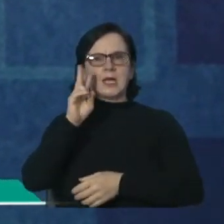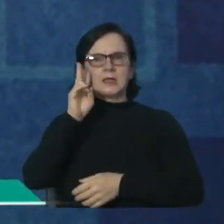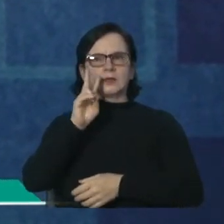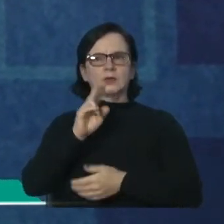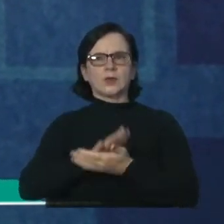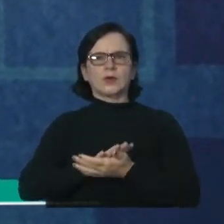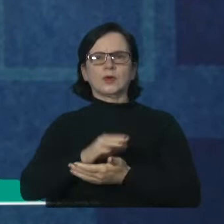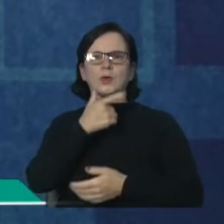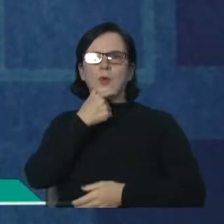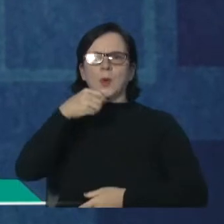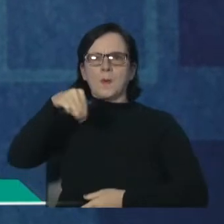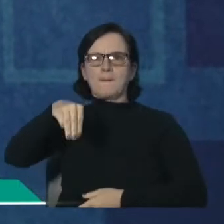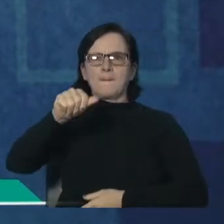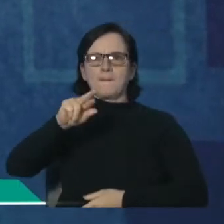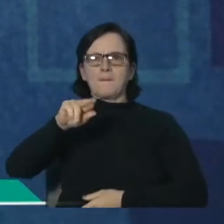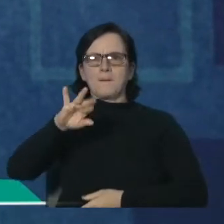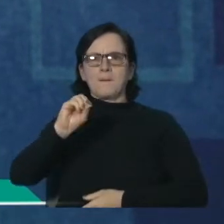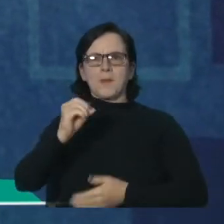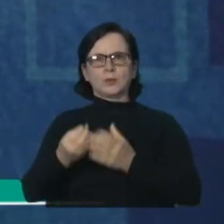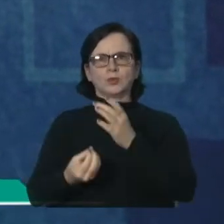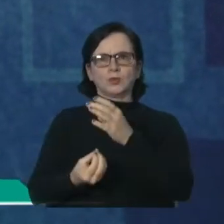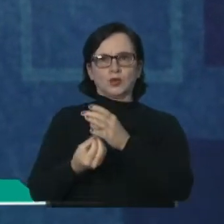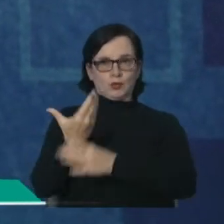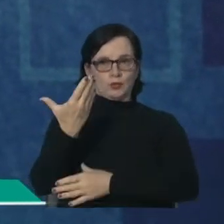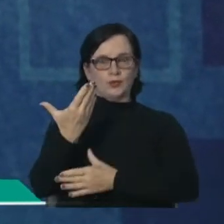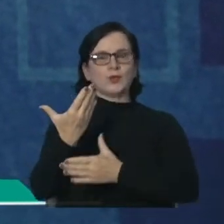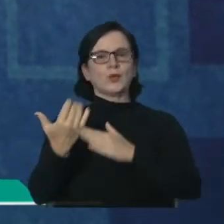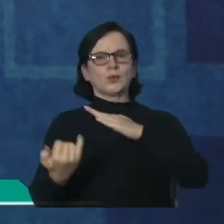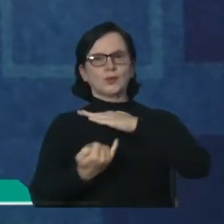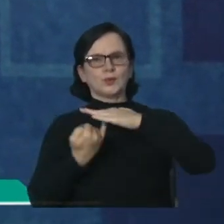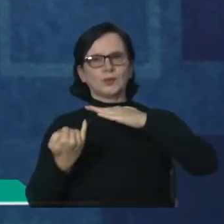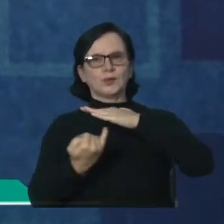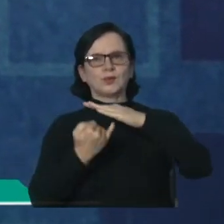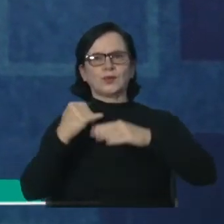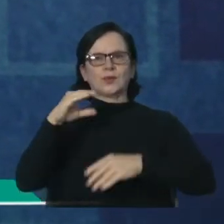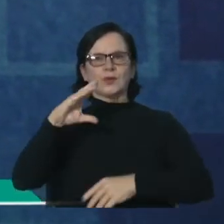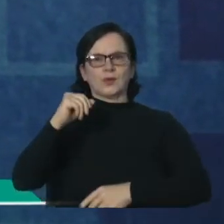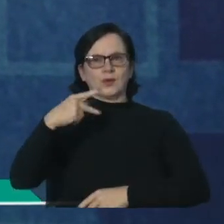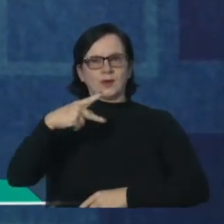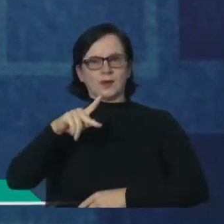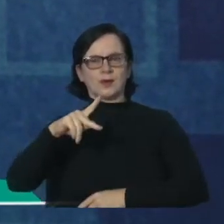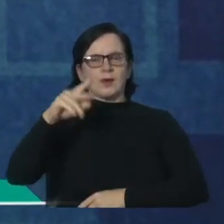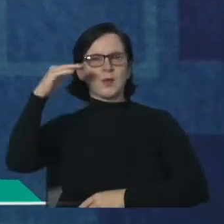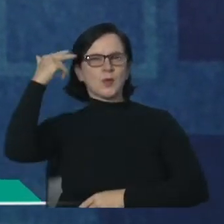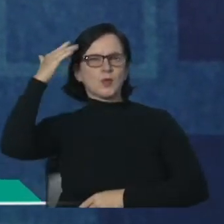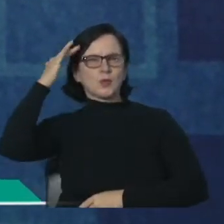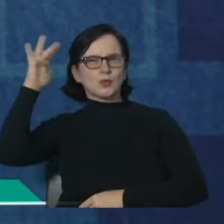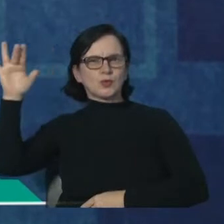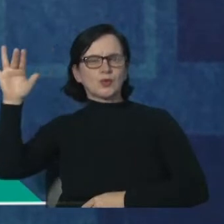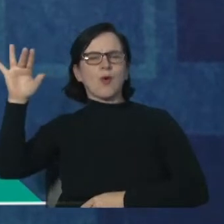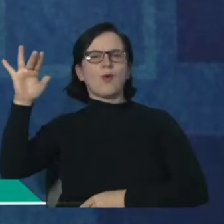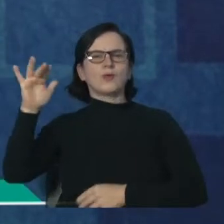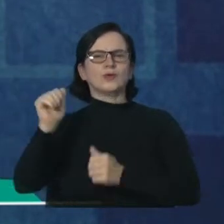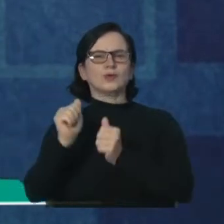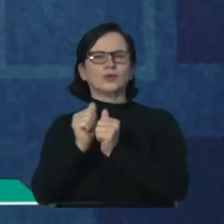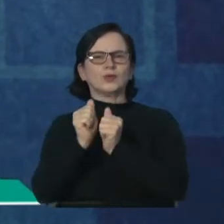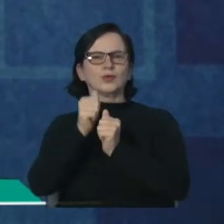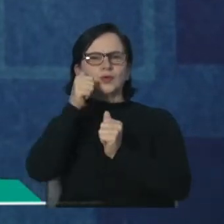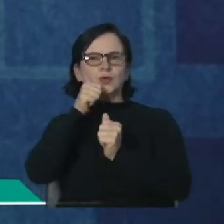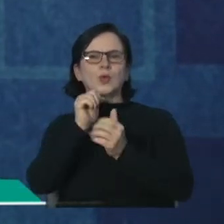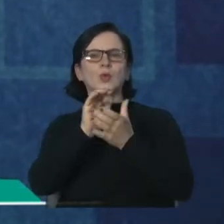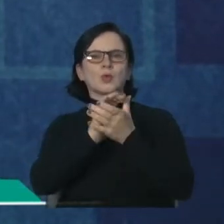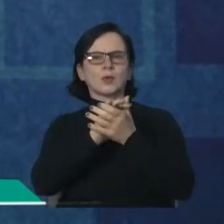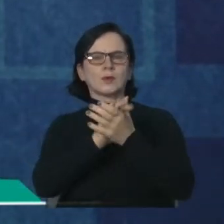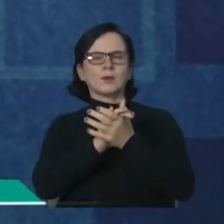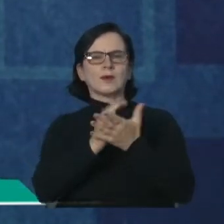Mário dos Santos, que fundamentou um sonho dele e da sua esposa, que hoje, em memória,